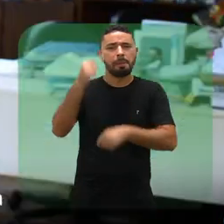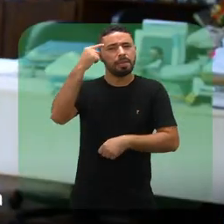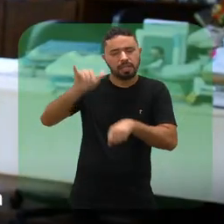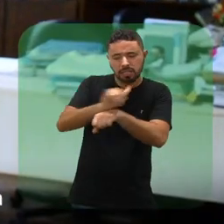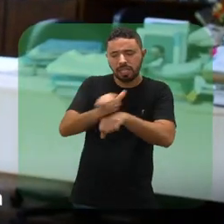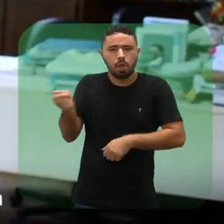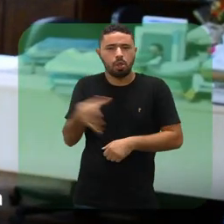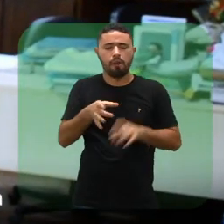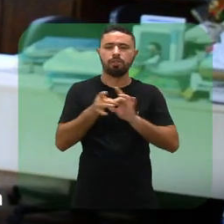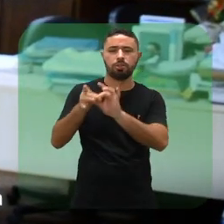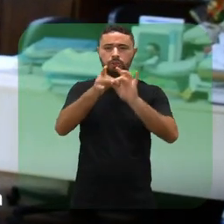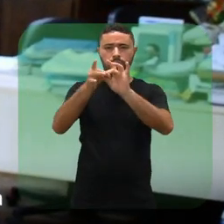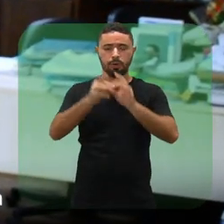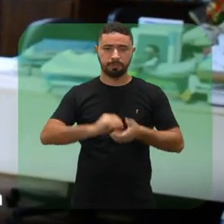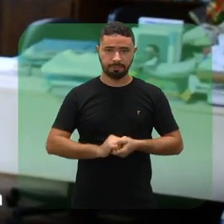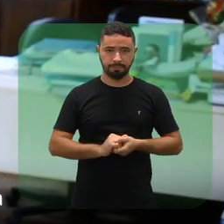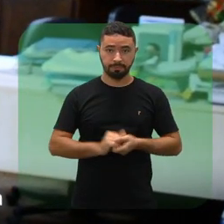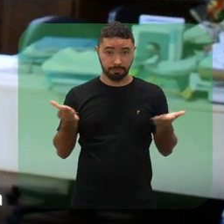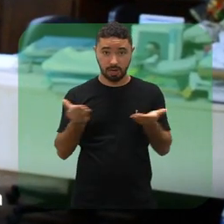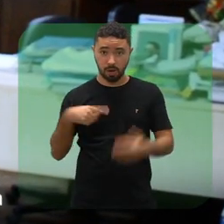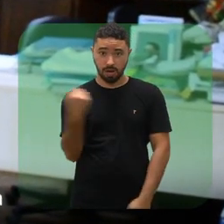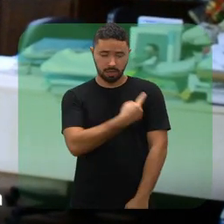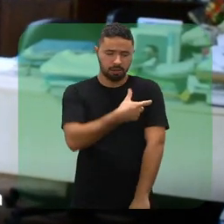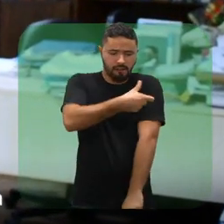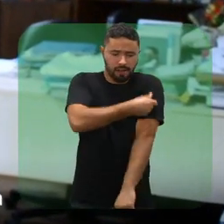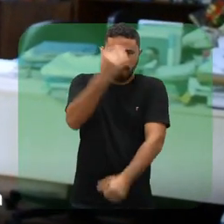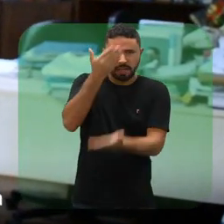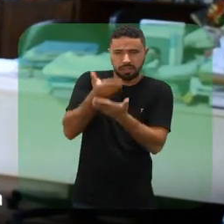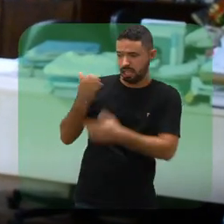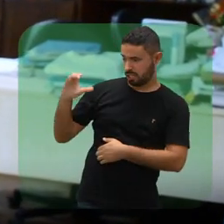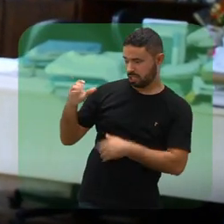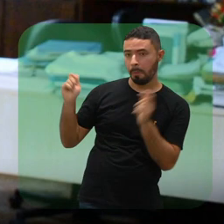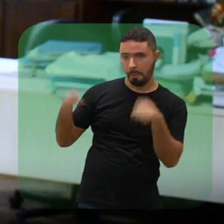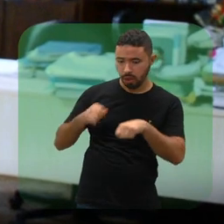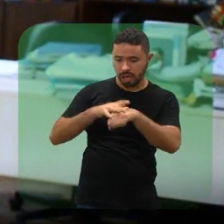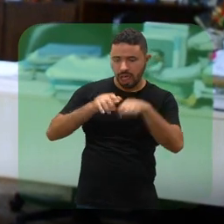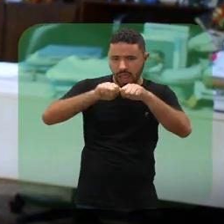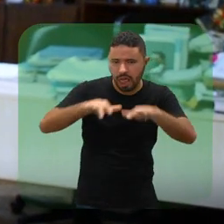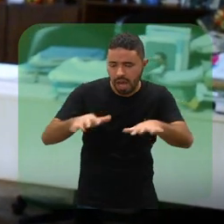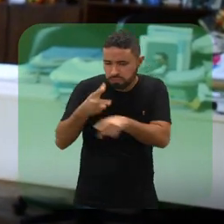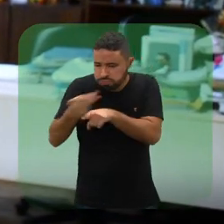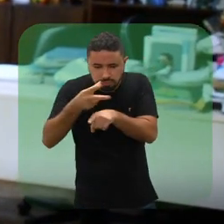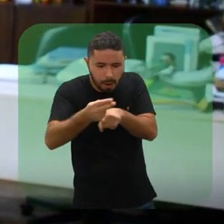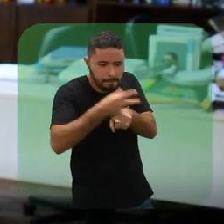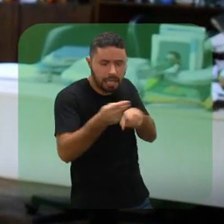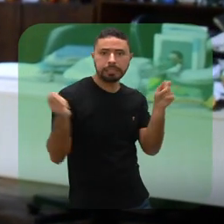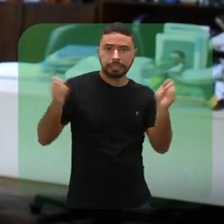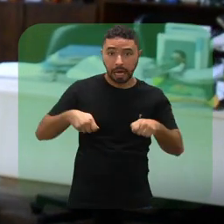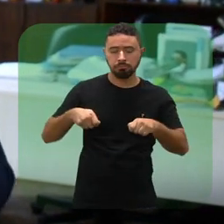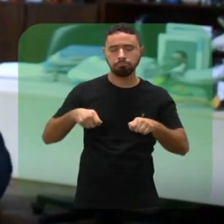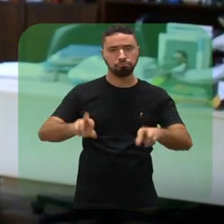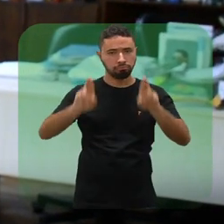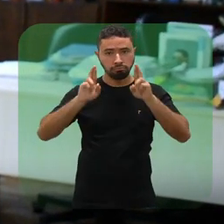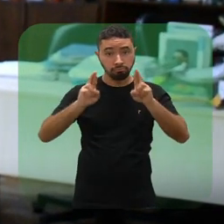conexão. Agora, vacinados e acreditando sempre nas soluções da ciência para a superação da pandemia, renovamos o